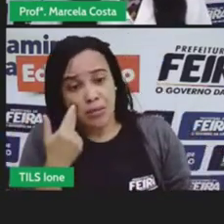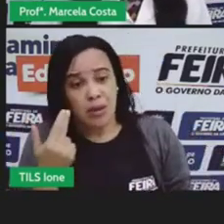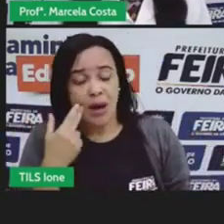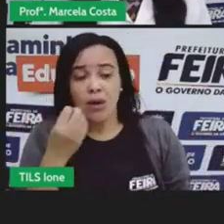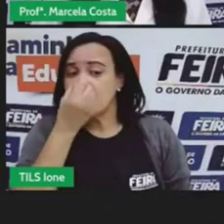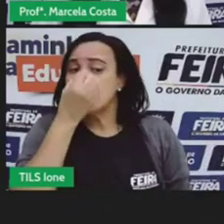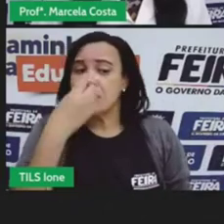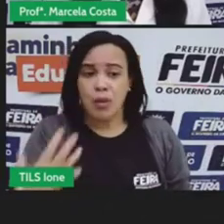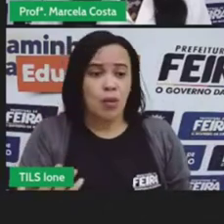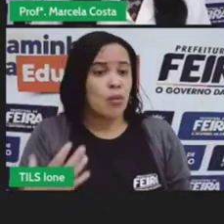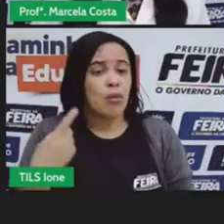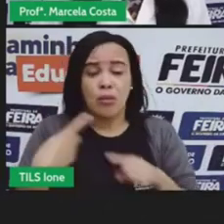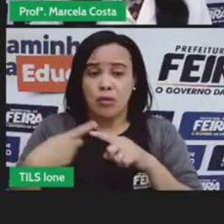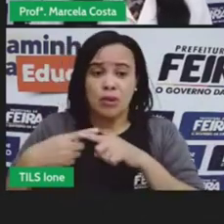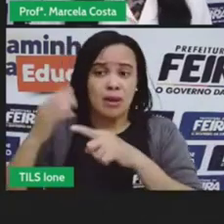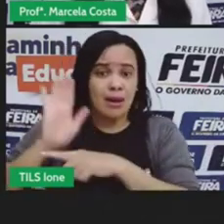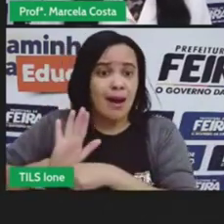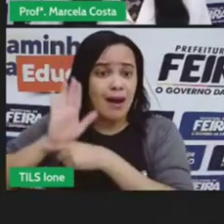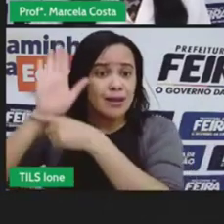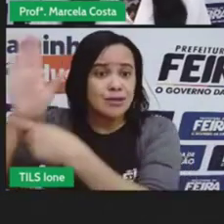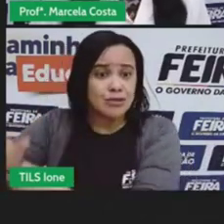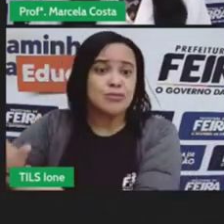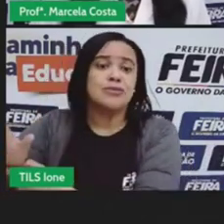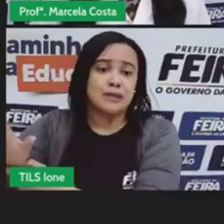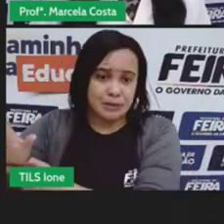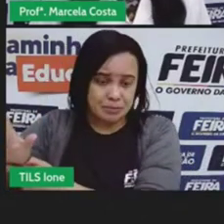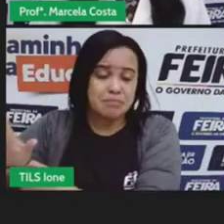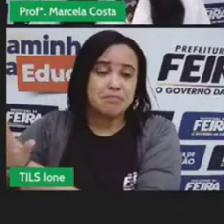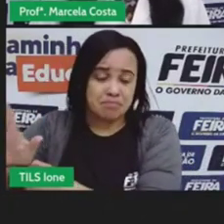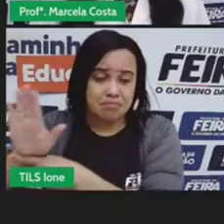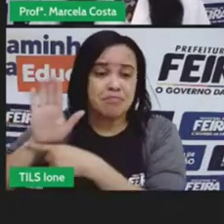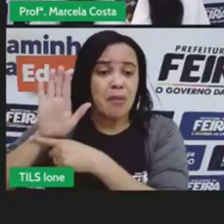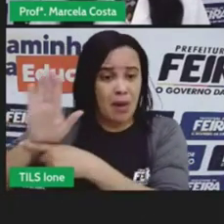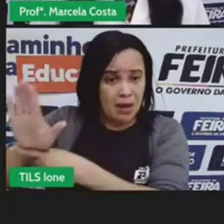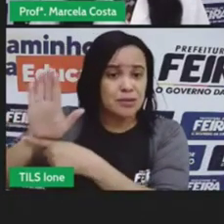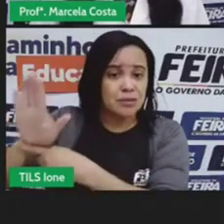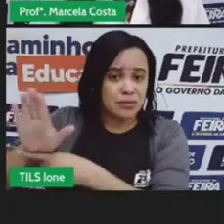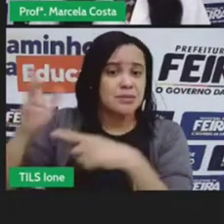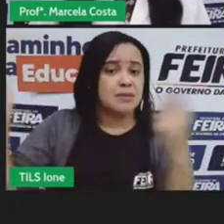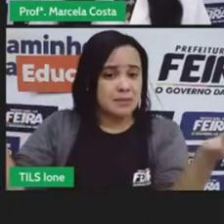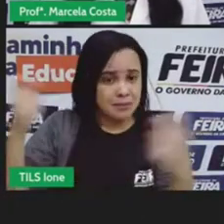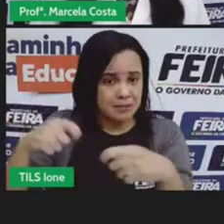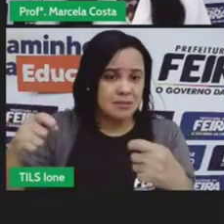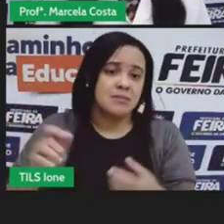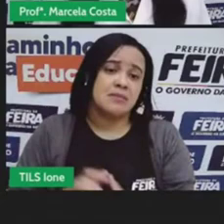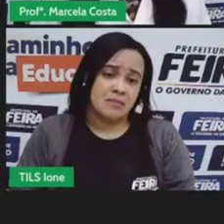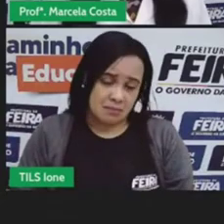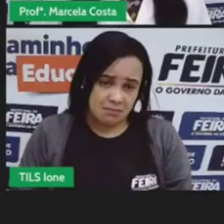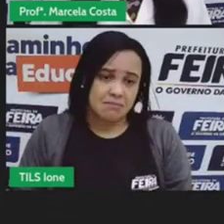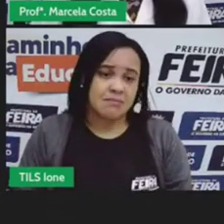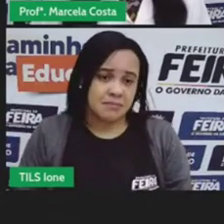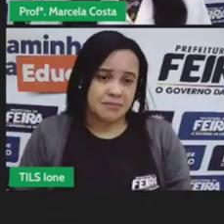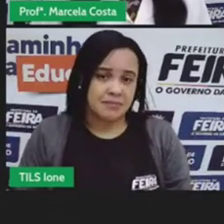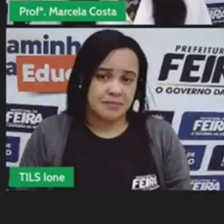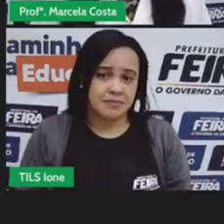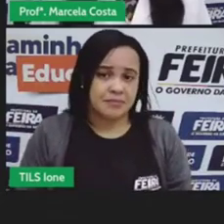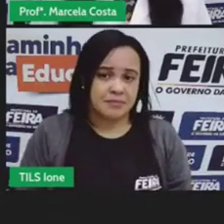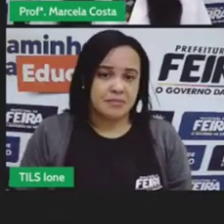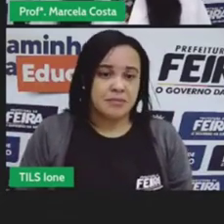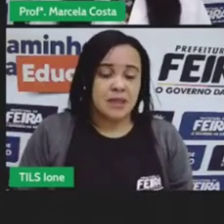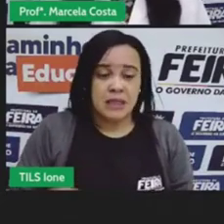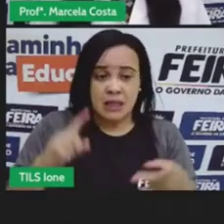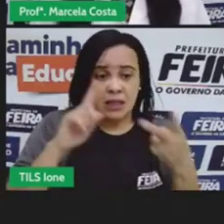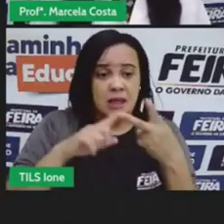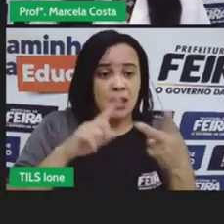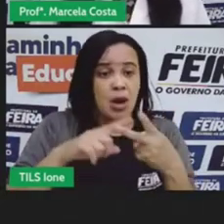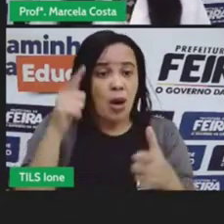depositar no meio ambiente uma quantidade de lixo uma outra consequência é o